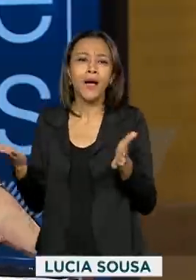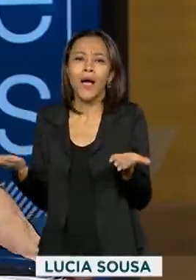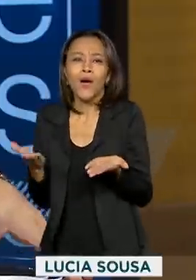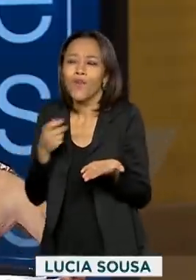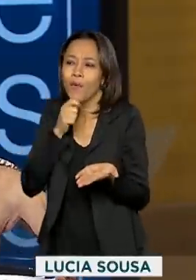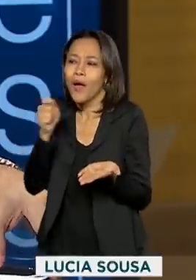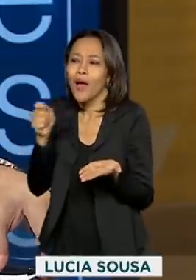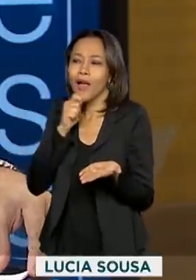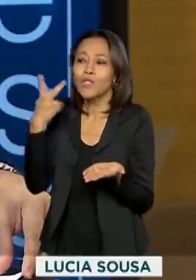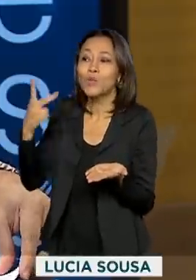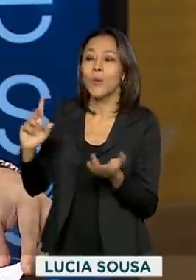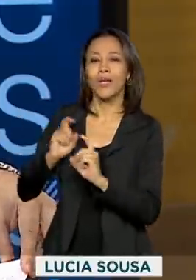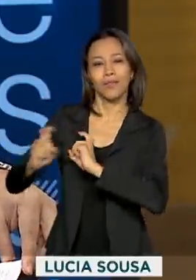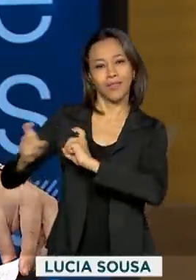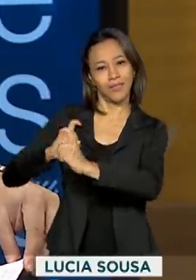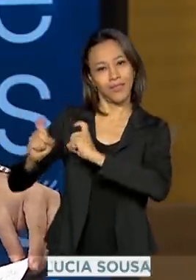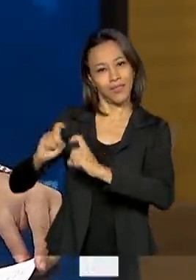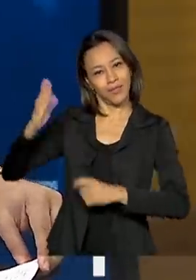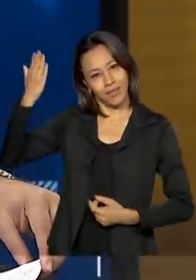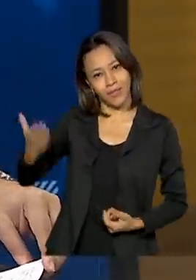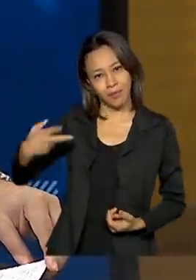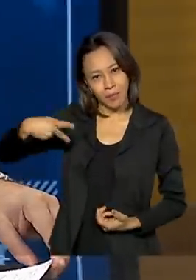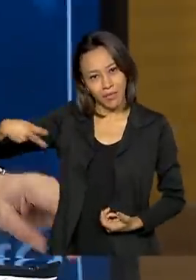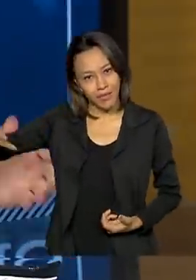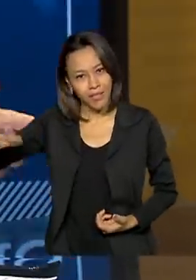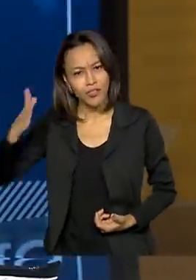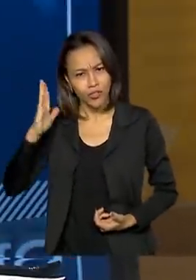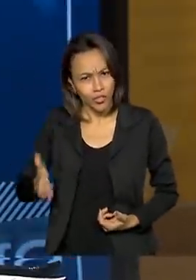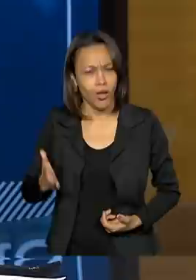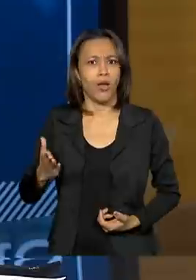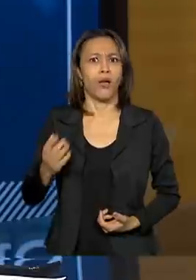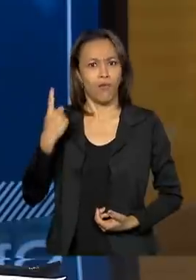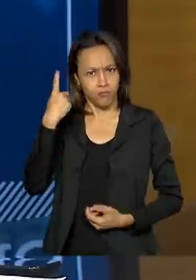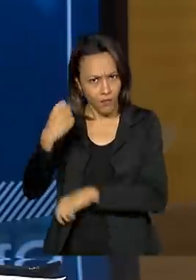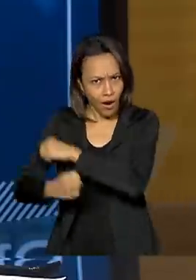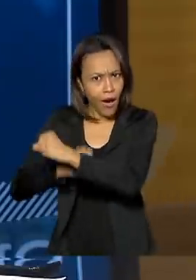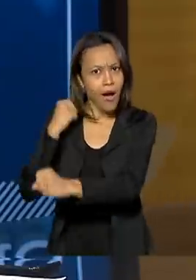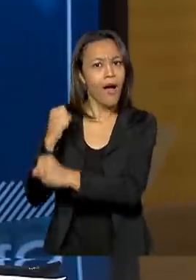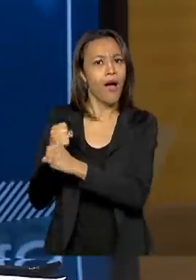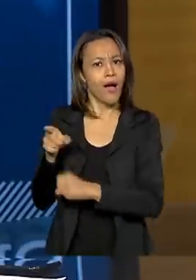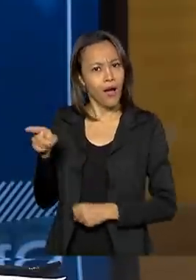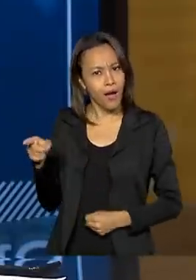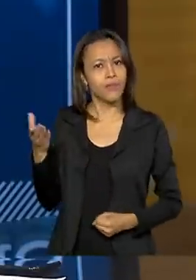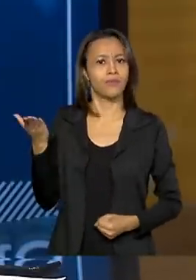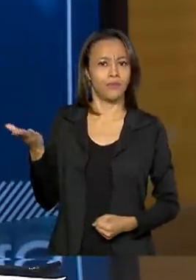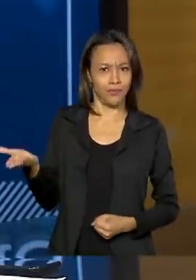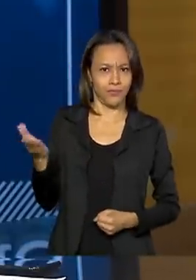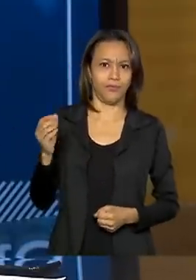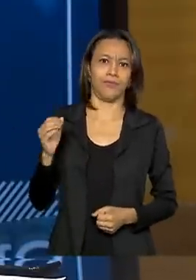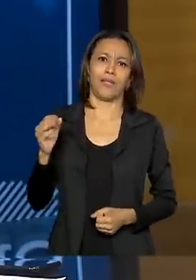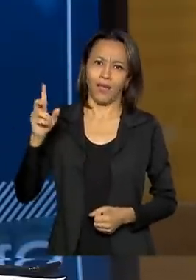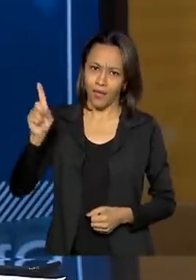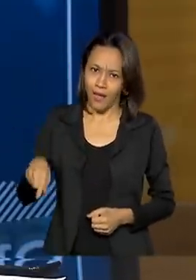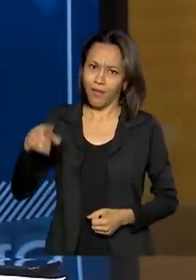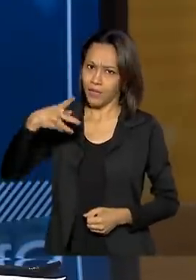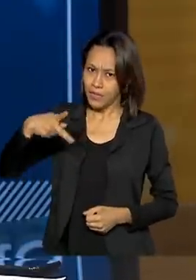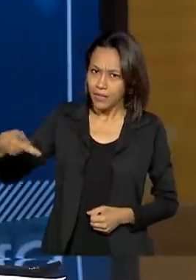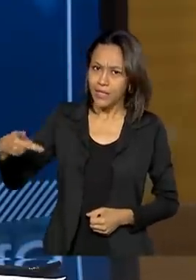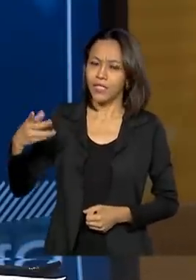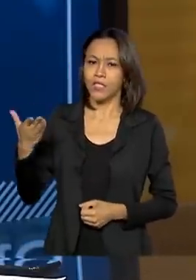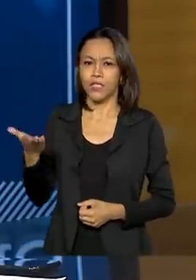gestão do senhor ali à frente, da FUNAI. Já se passou um ano que o senhor preside o órgão